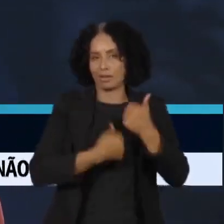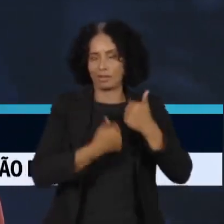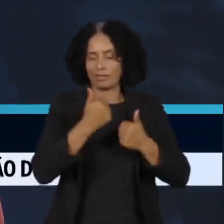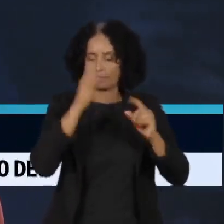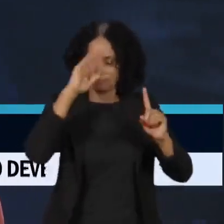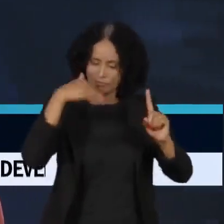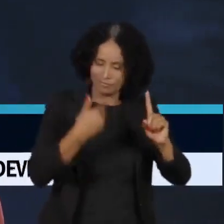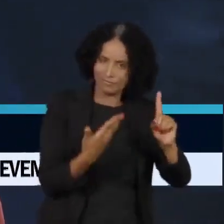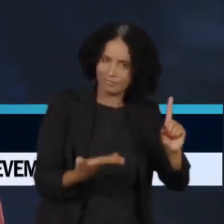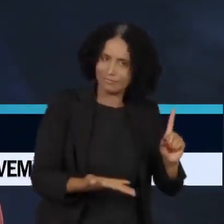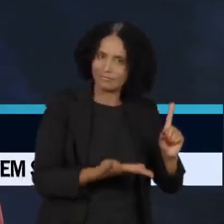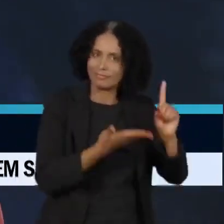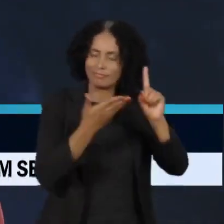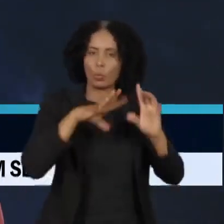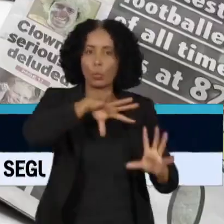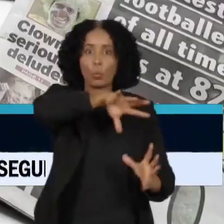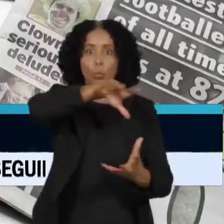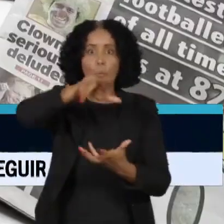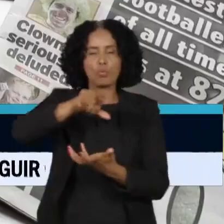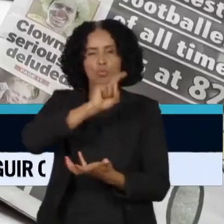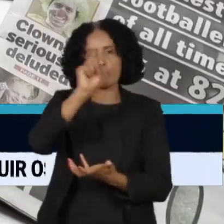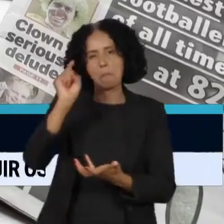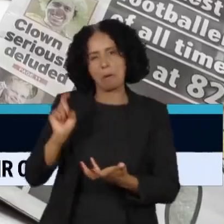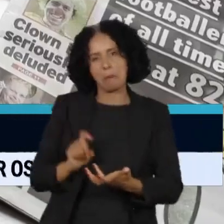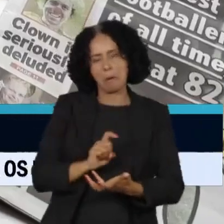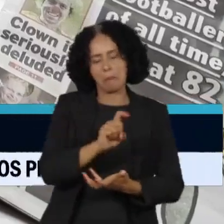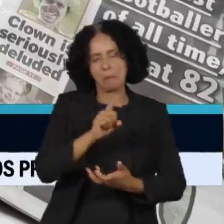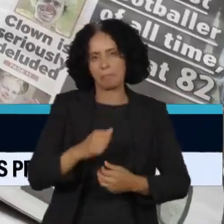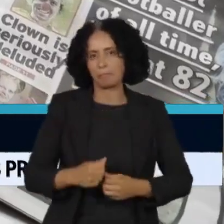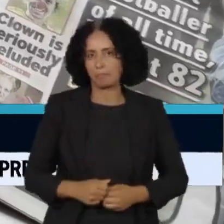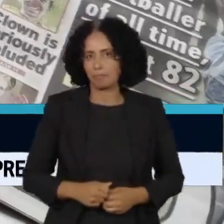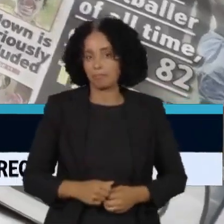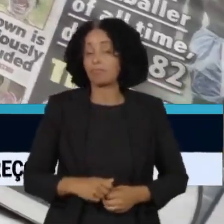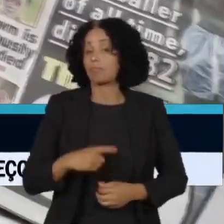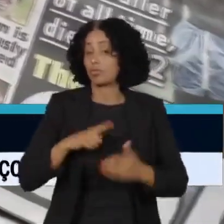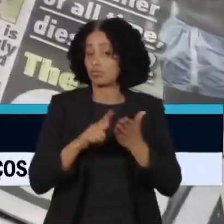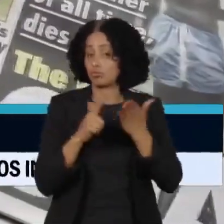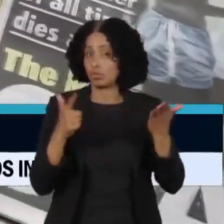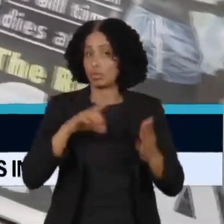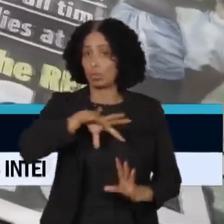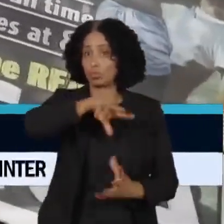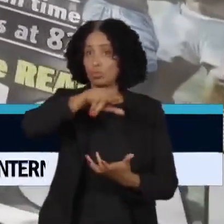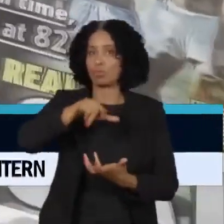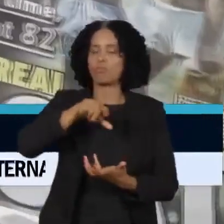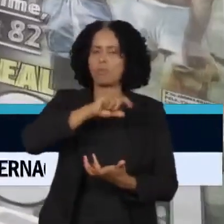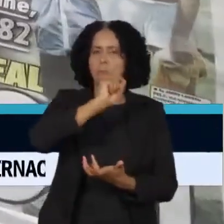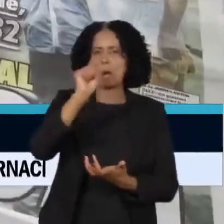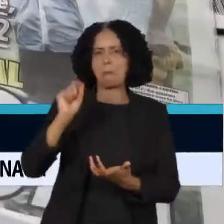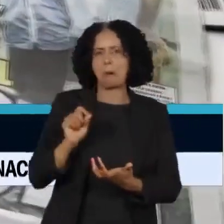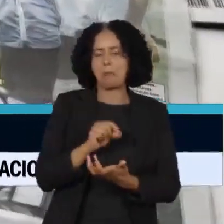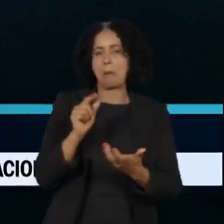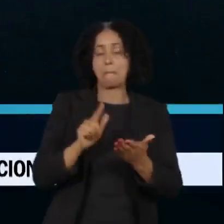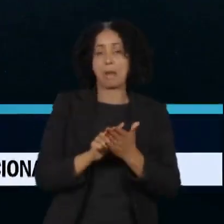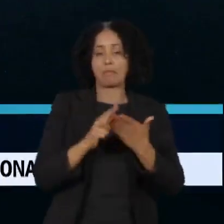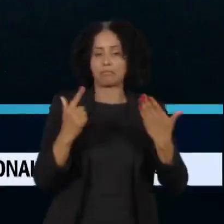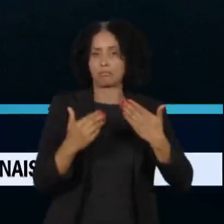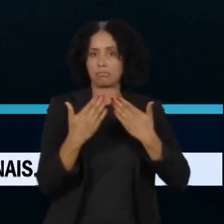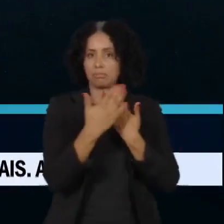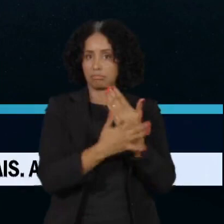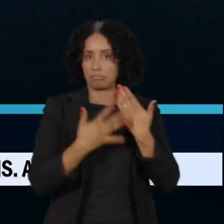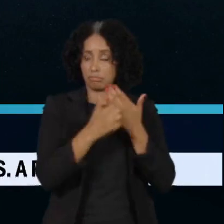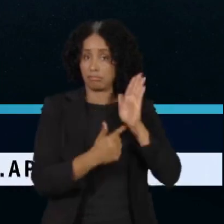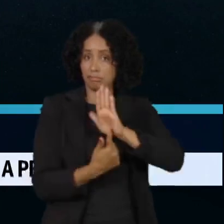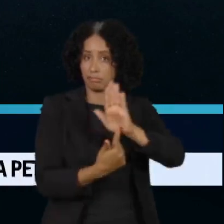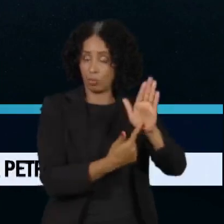homenageado ao redor de todo o mundo. Dificilmente os jornais do mundo teriam hoje outra capa. Na Inglaterra, os